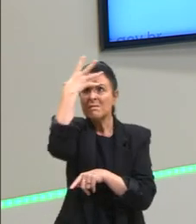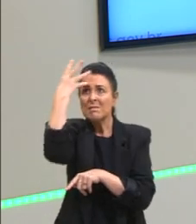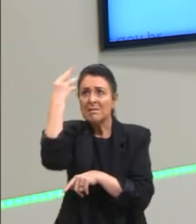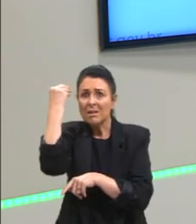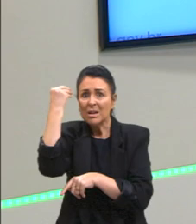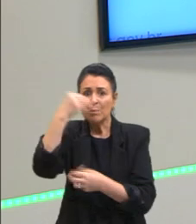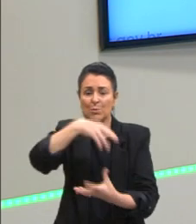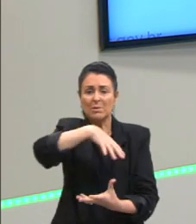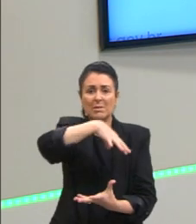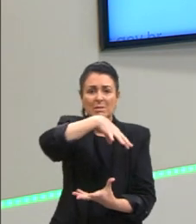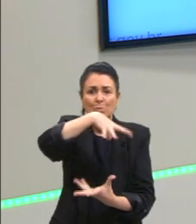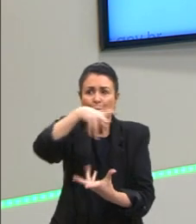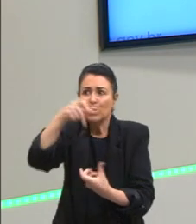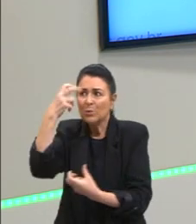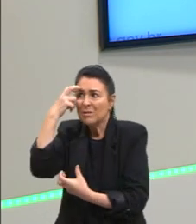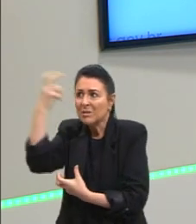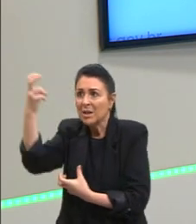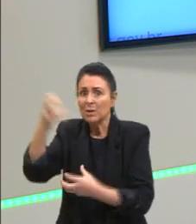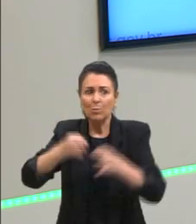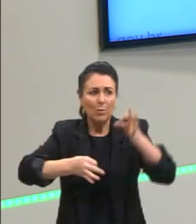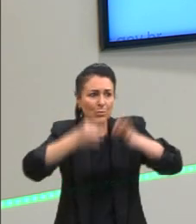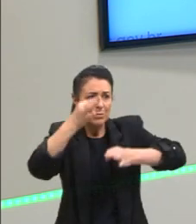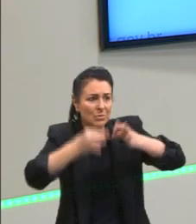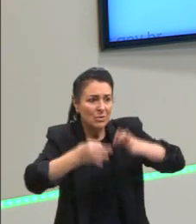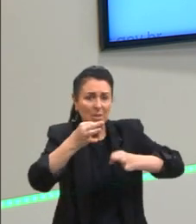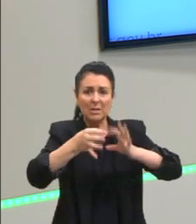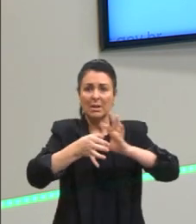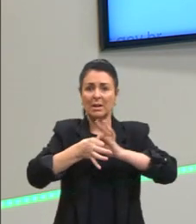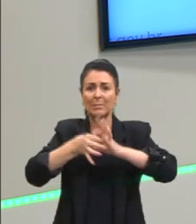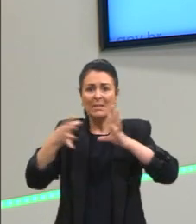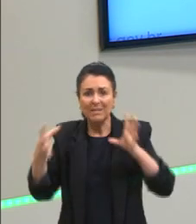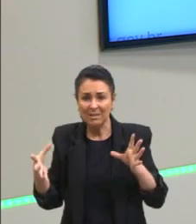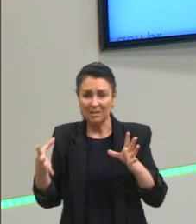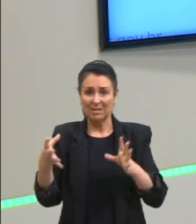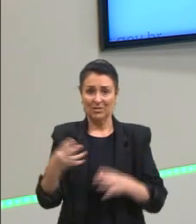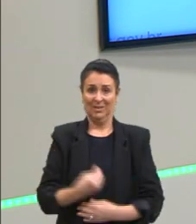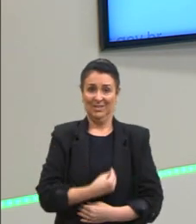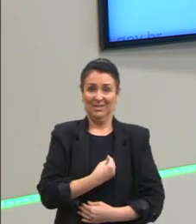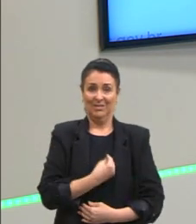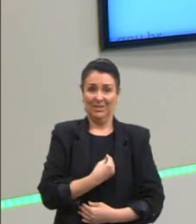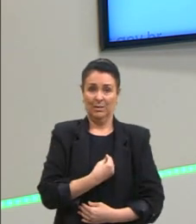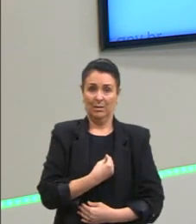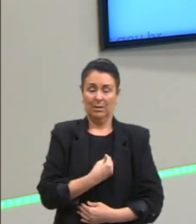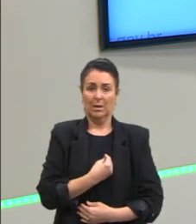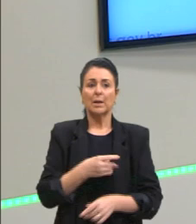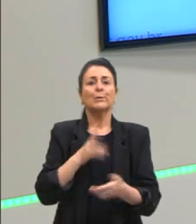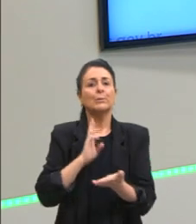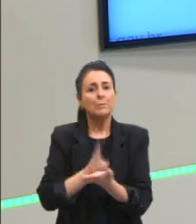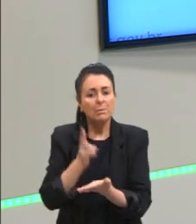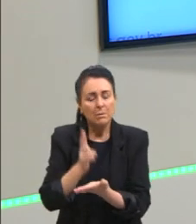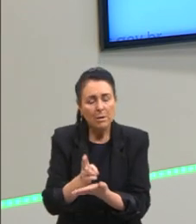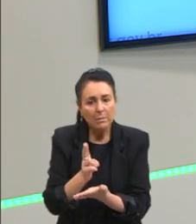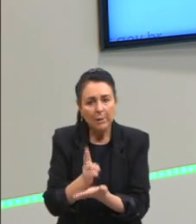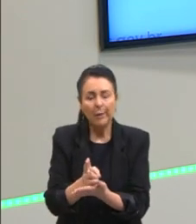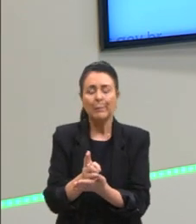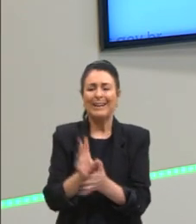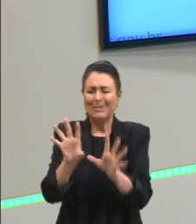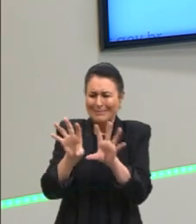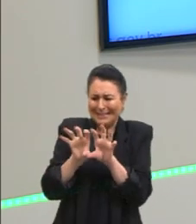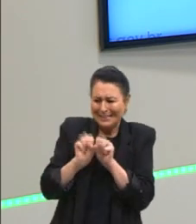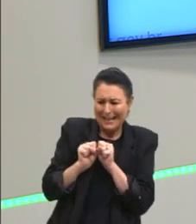questão da justiça, da liberdade, coisas mais essenciais para a vida, e ficamos apegados as coisas do mundo sensível.